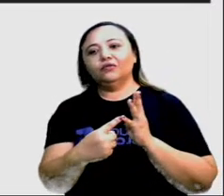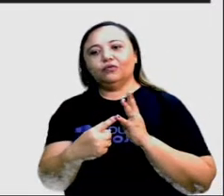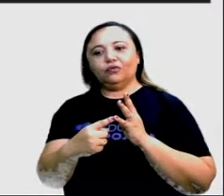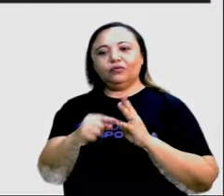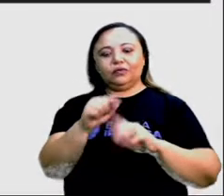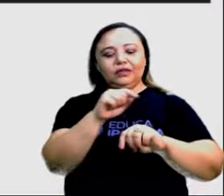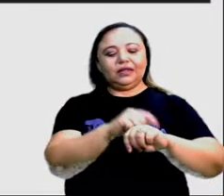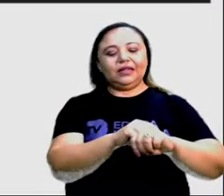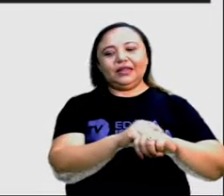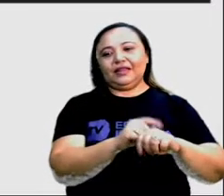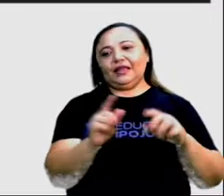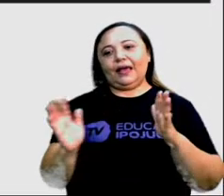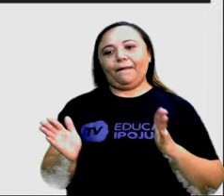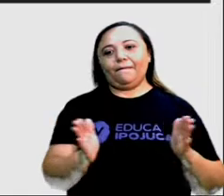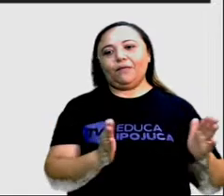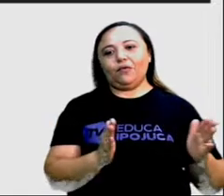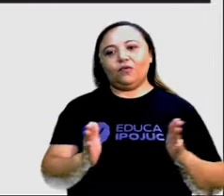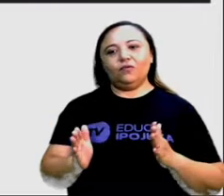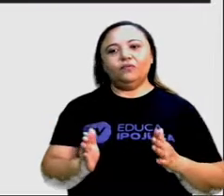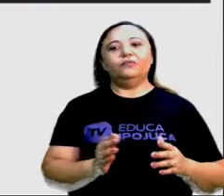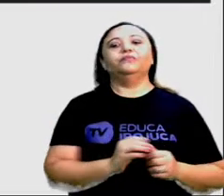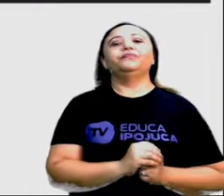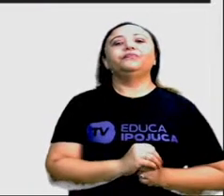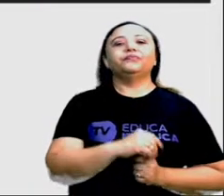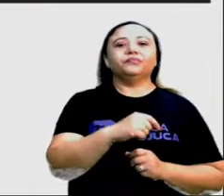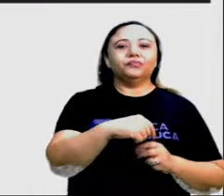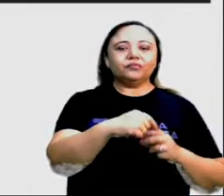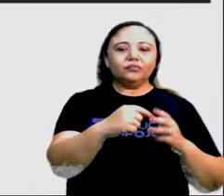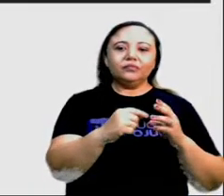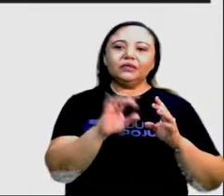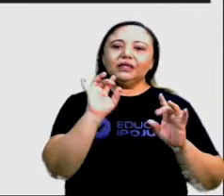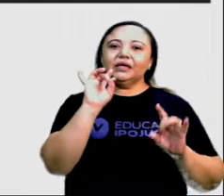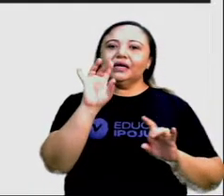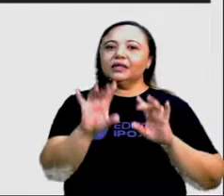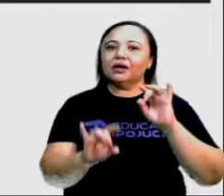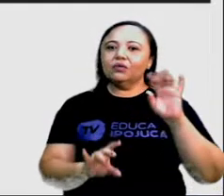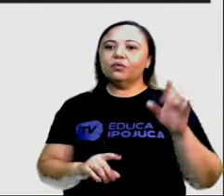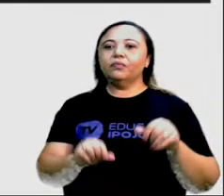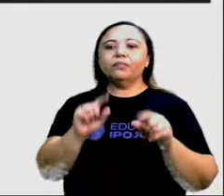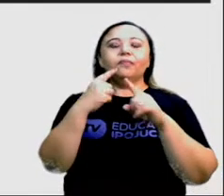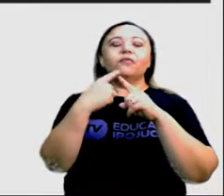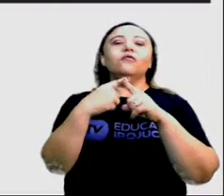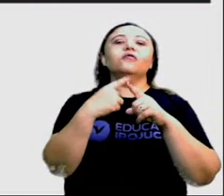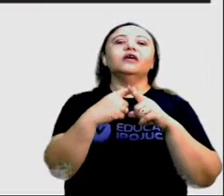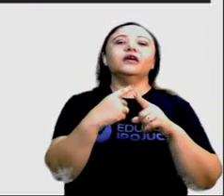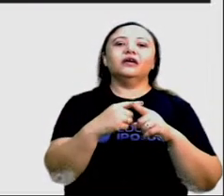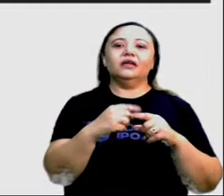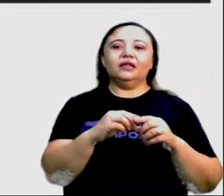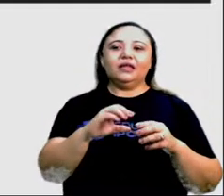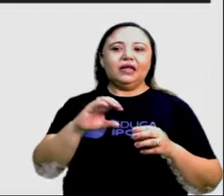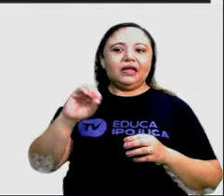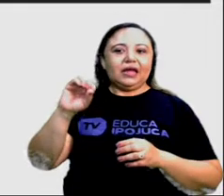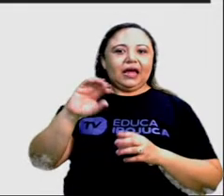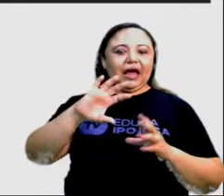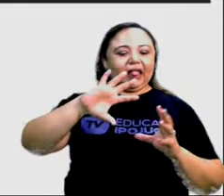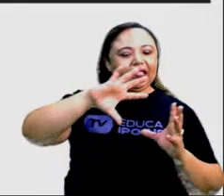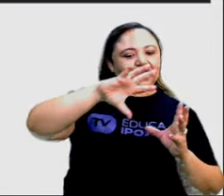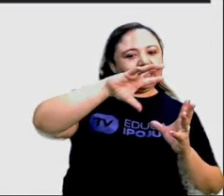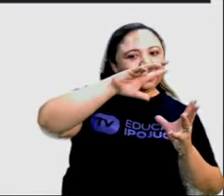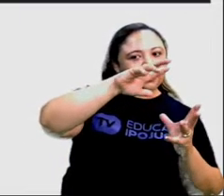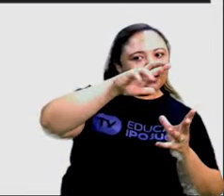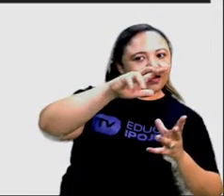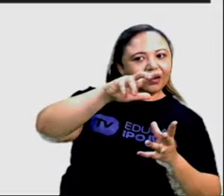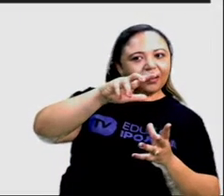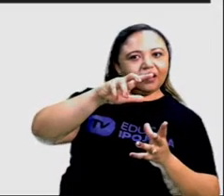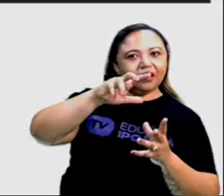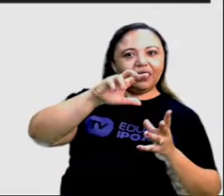Primavera, verão, outono e inverno. As estações do ano acontecem por causa da inclinação da Terra em